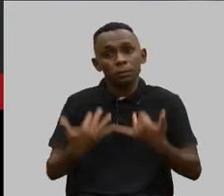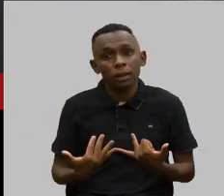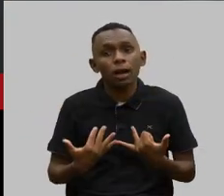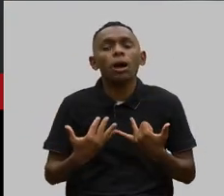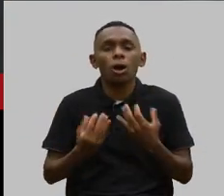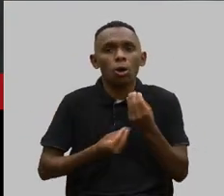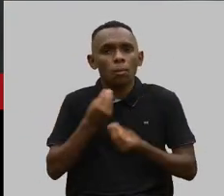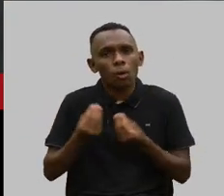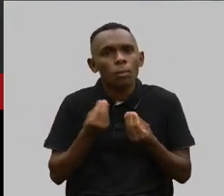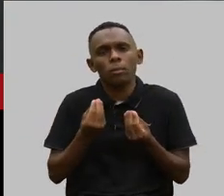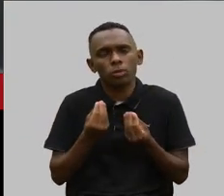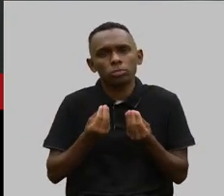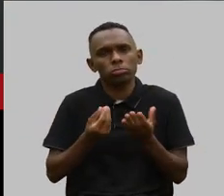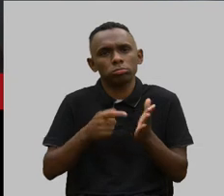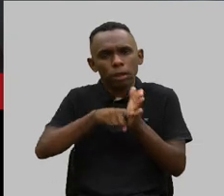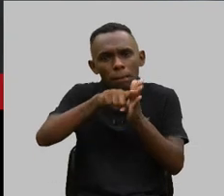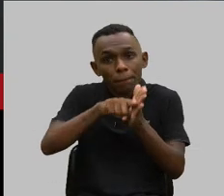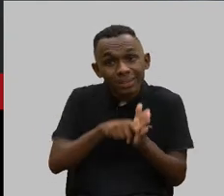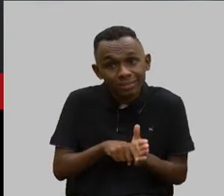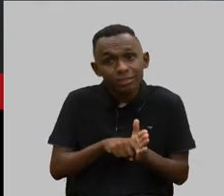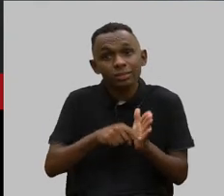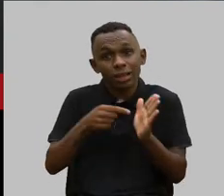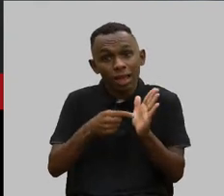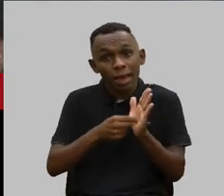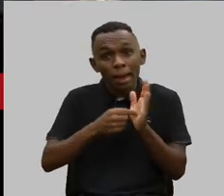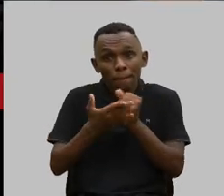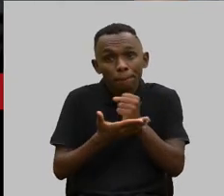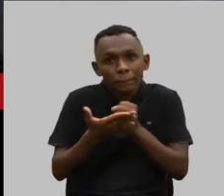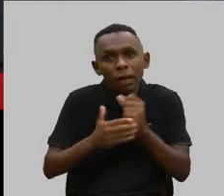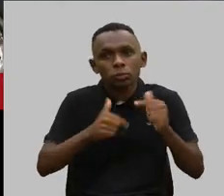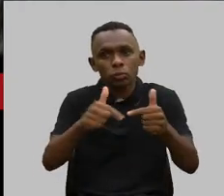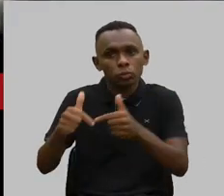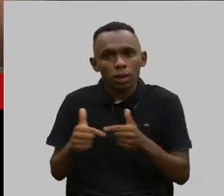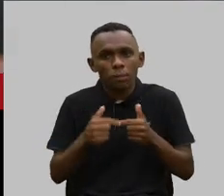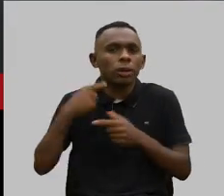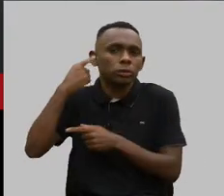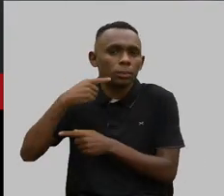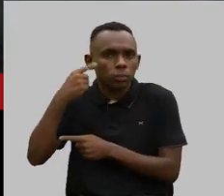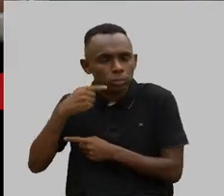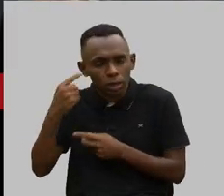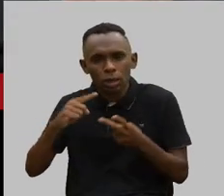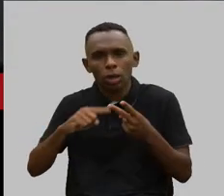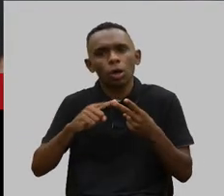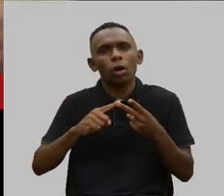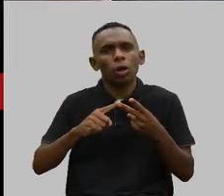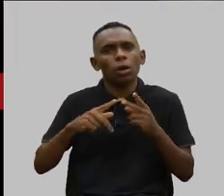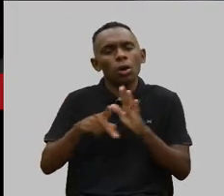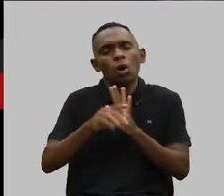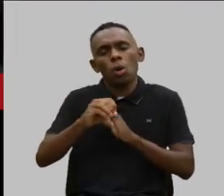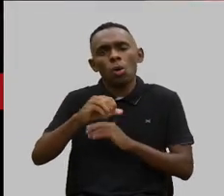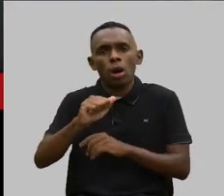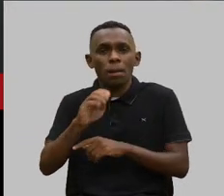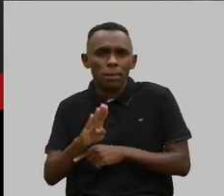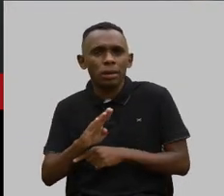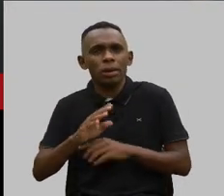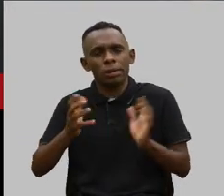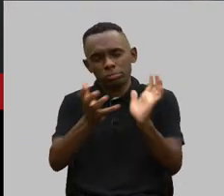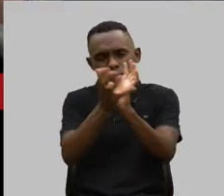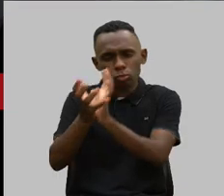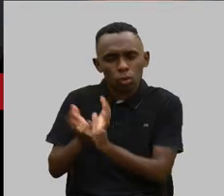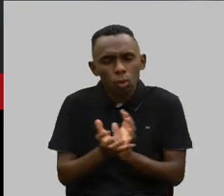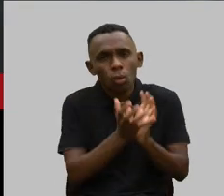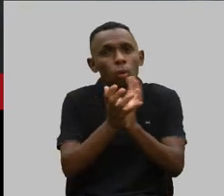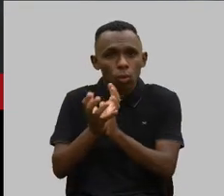da parte teórica, que embasa toda a atuação da deputada, do parlamento, da OAB, dos poderes públicos aqui